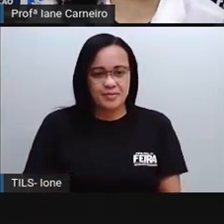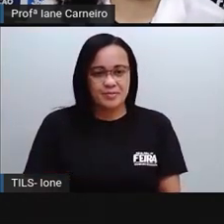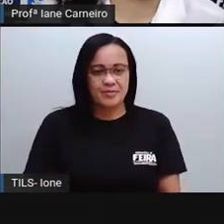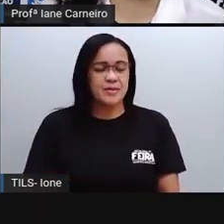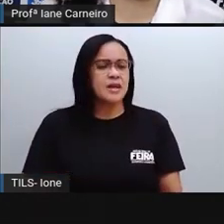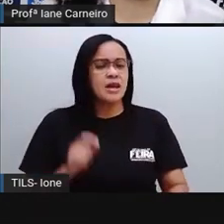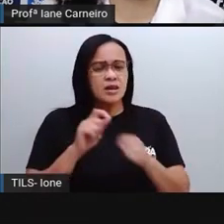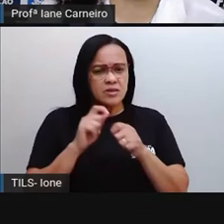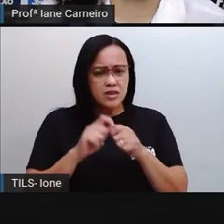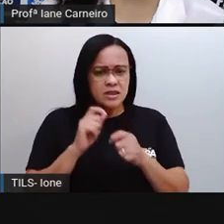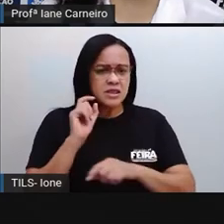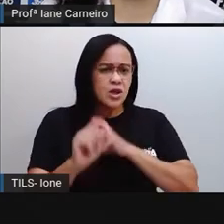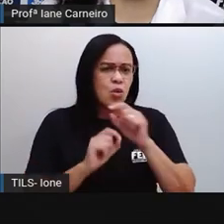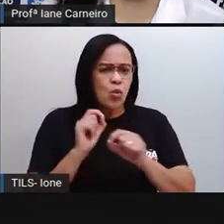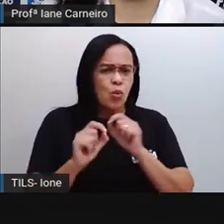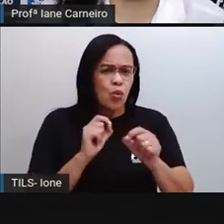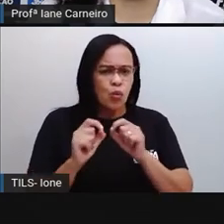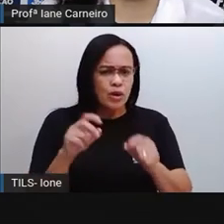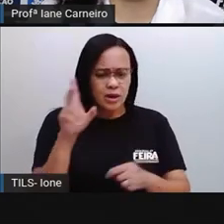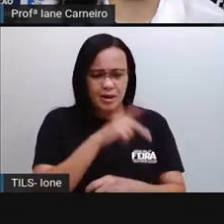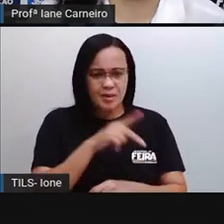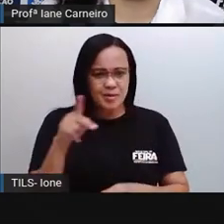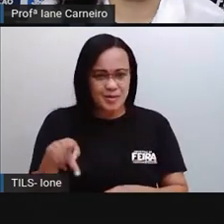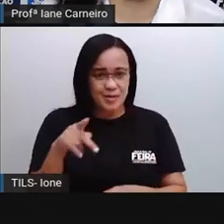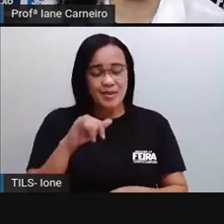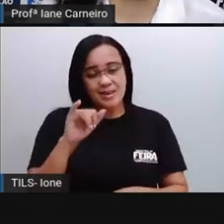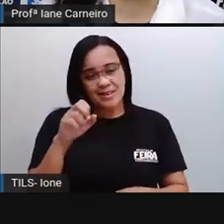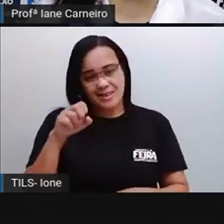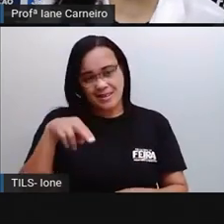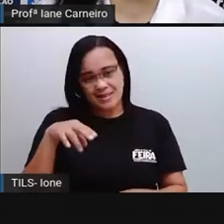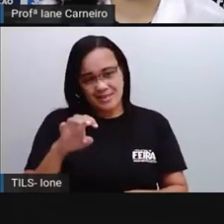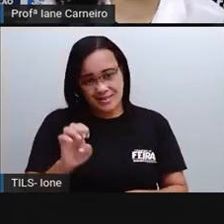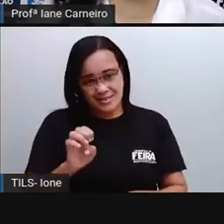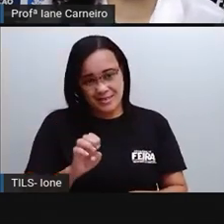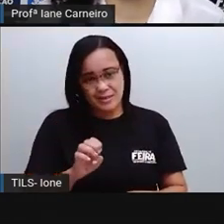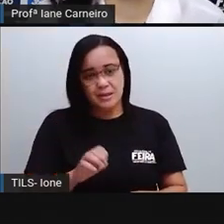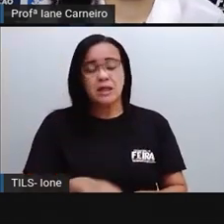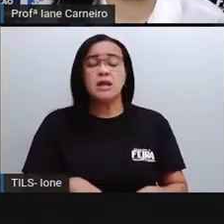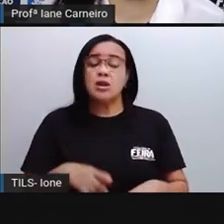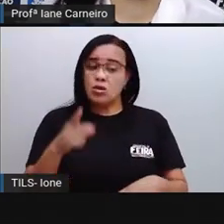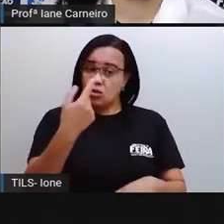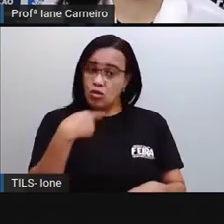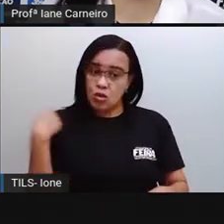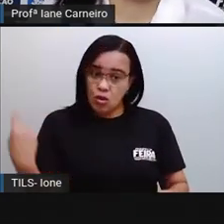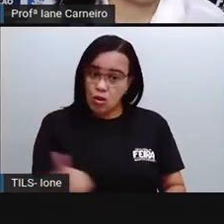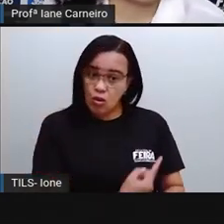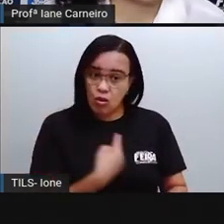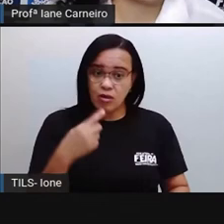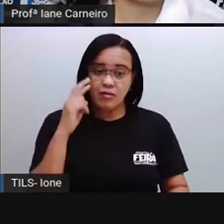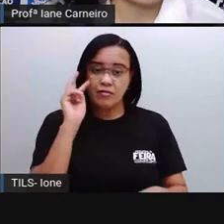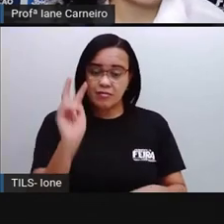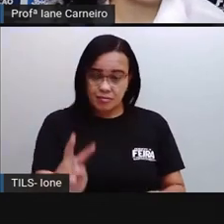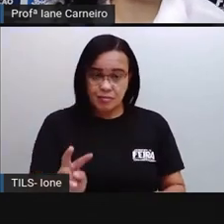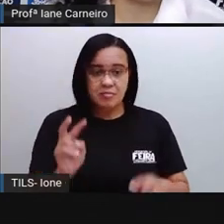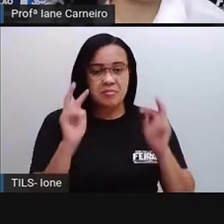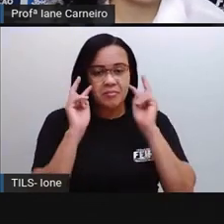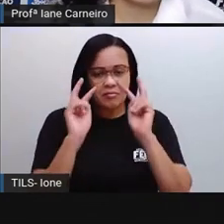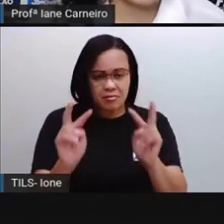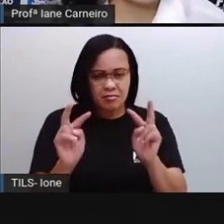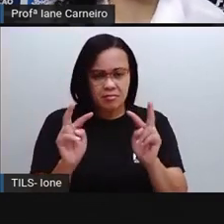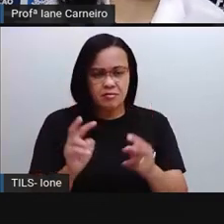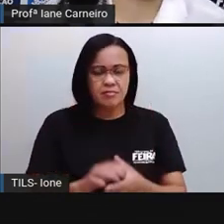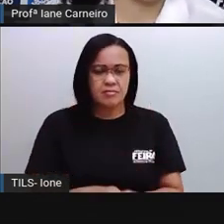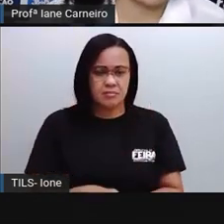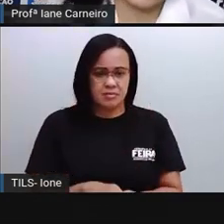vai fazer aqui, Proiane? Nós vamos fazer o seguinte, ó. Nós vamos observar aqui que a plaquinha aqui tem